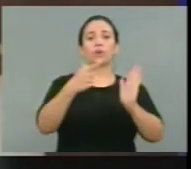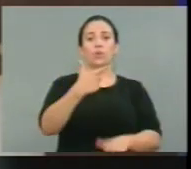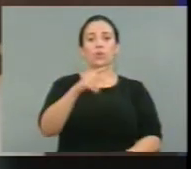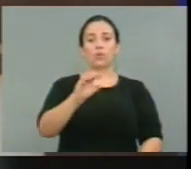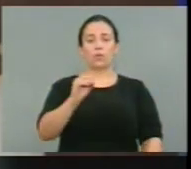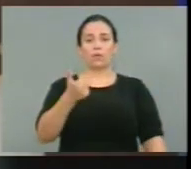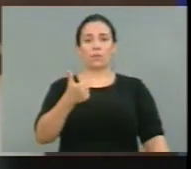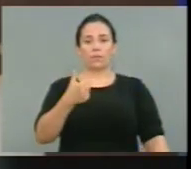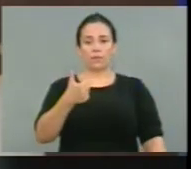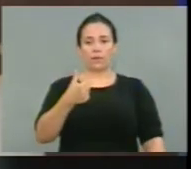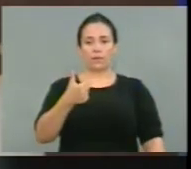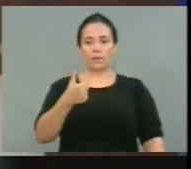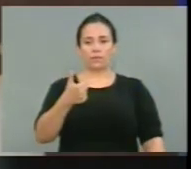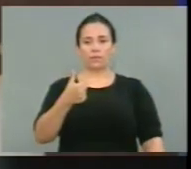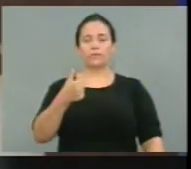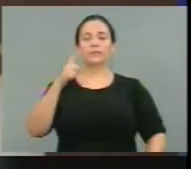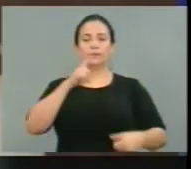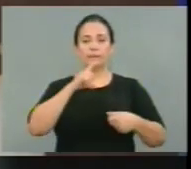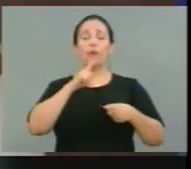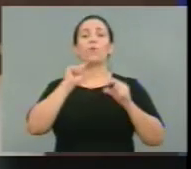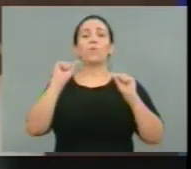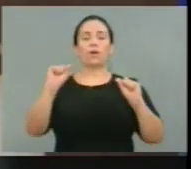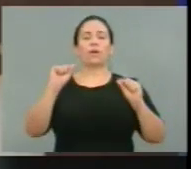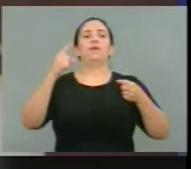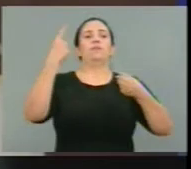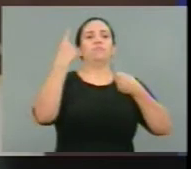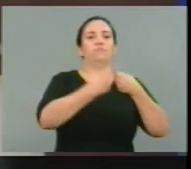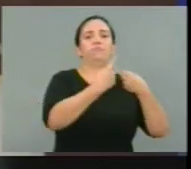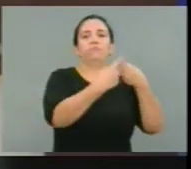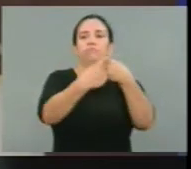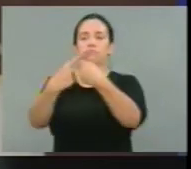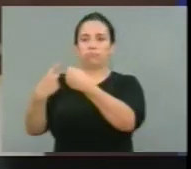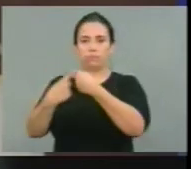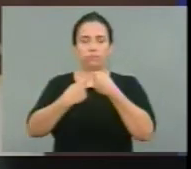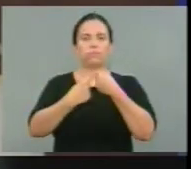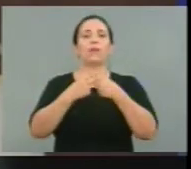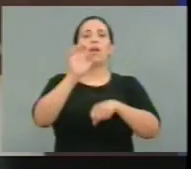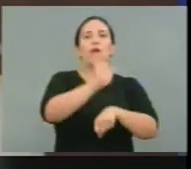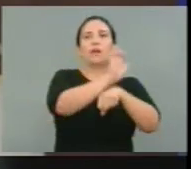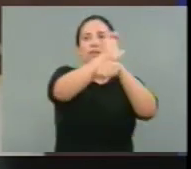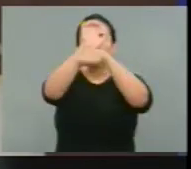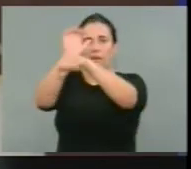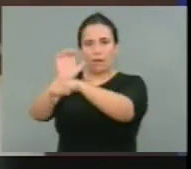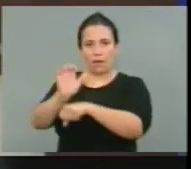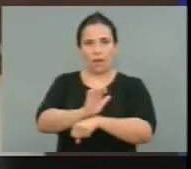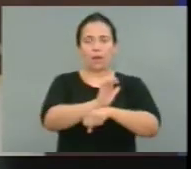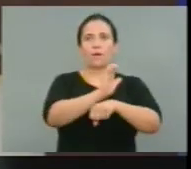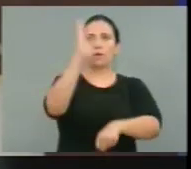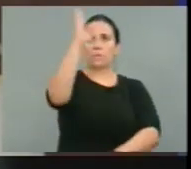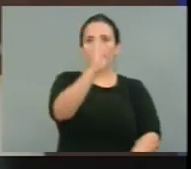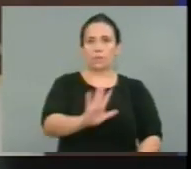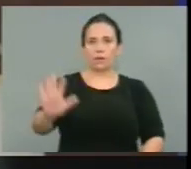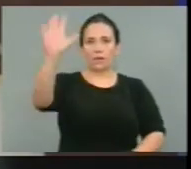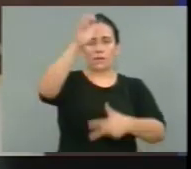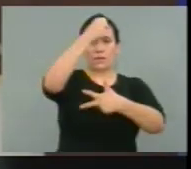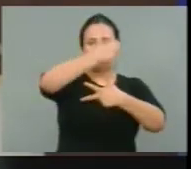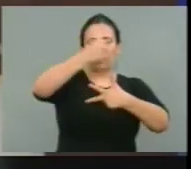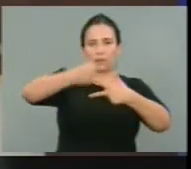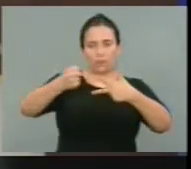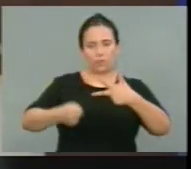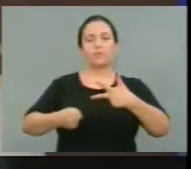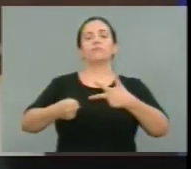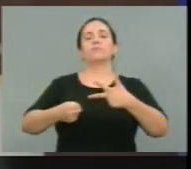ele envolveria municípios, estados, União Federal, poder judiciário, poder